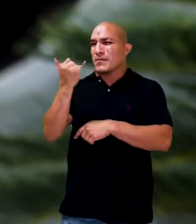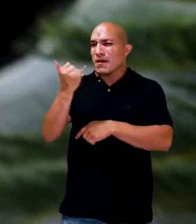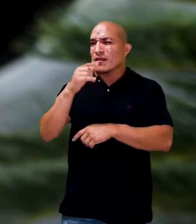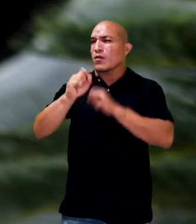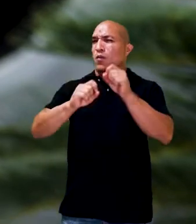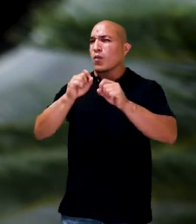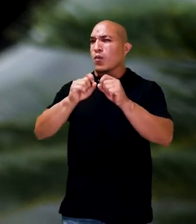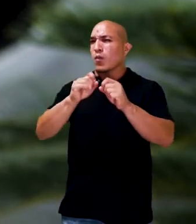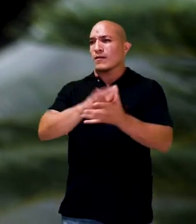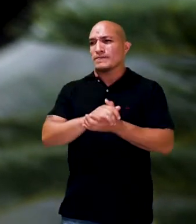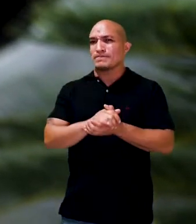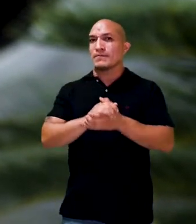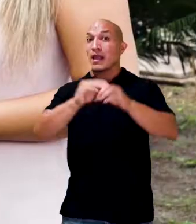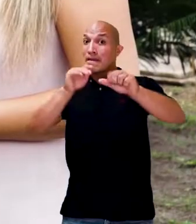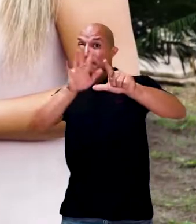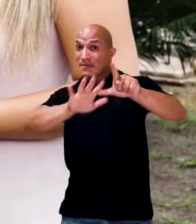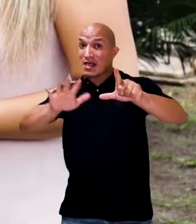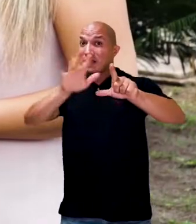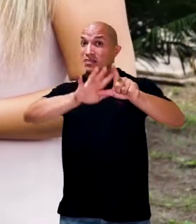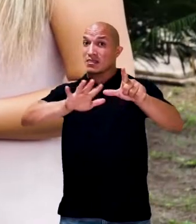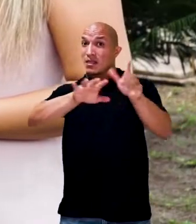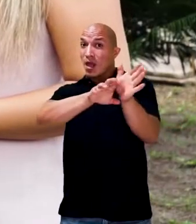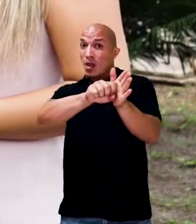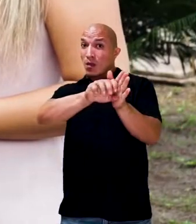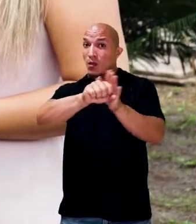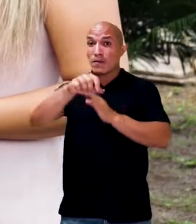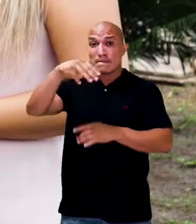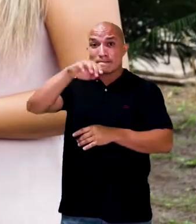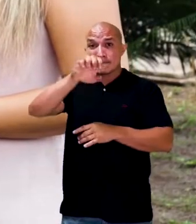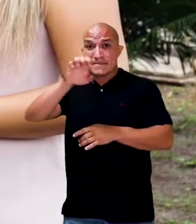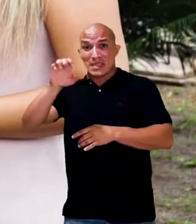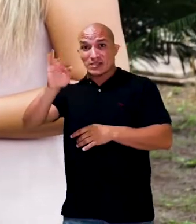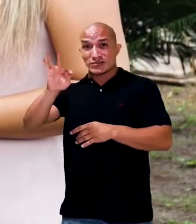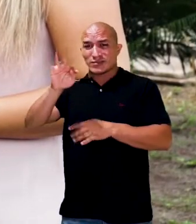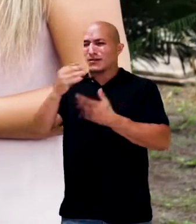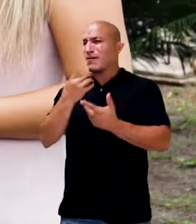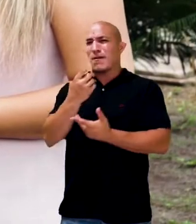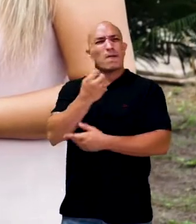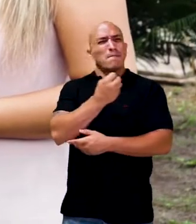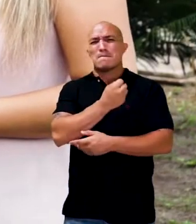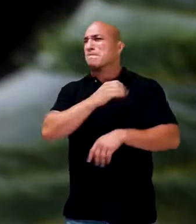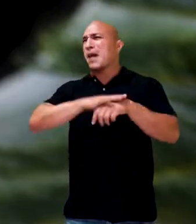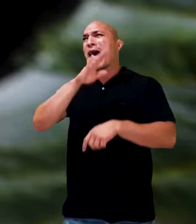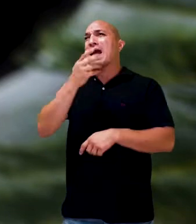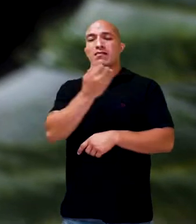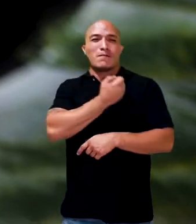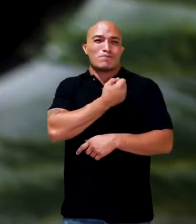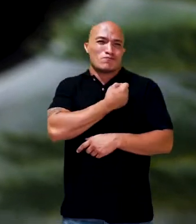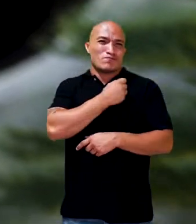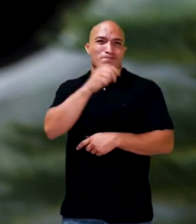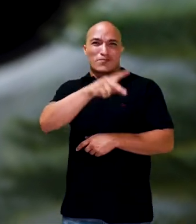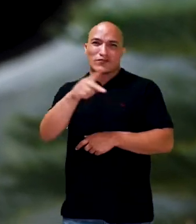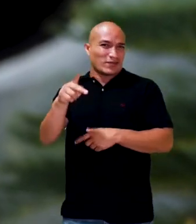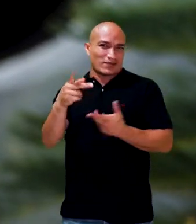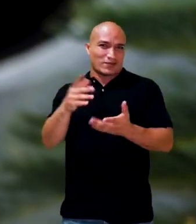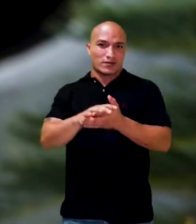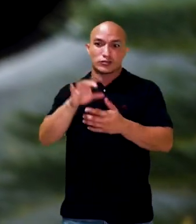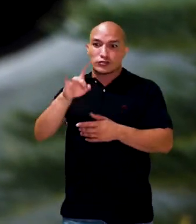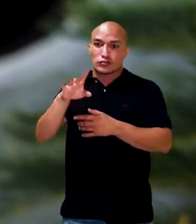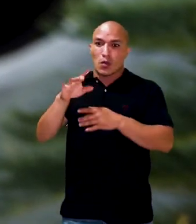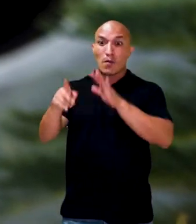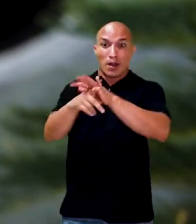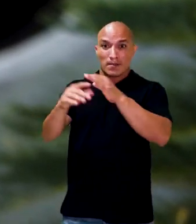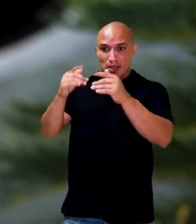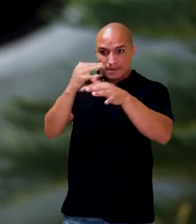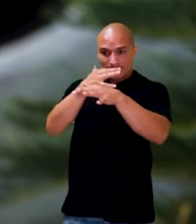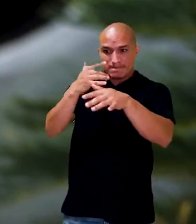mais interessante é que, através da plataforma do Google Meet, nós alcançamos o maior número de professores. Não